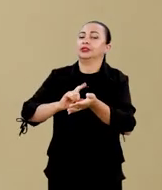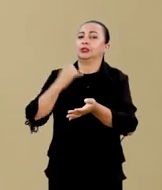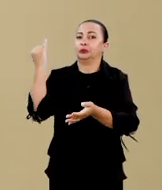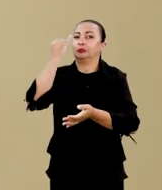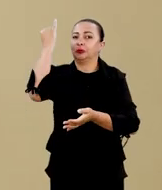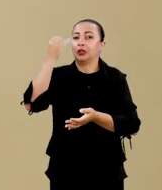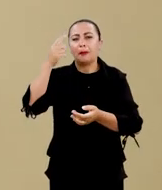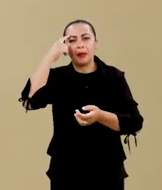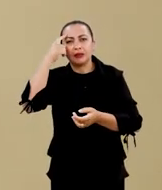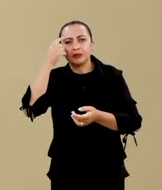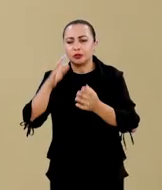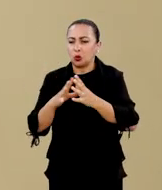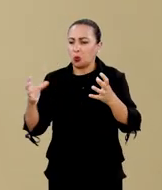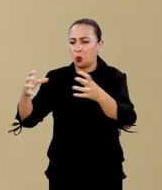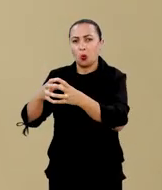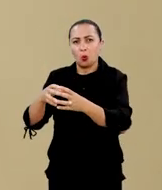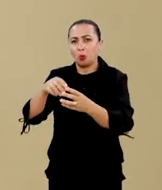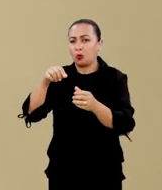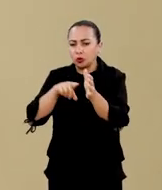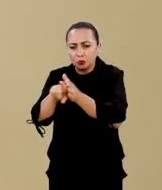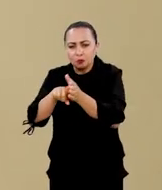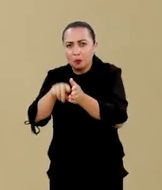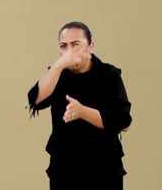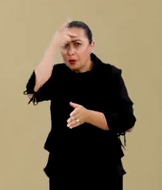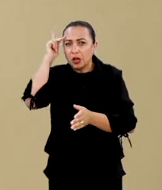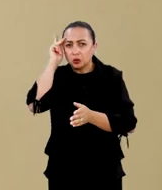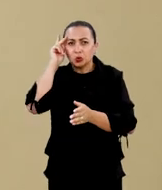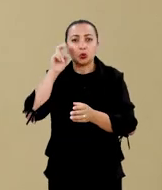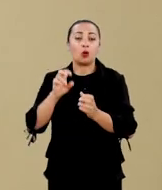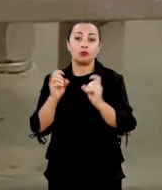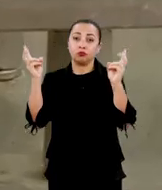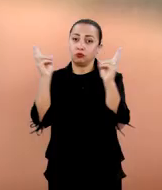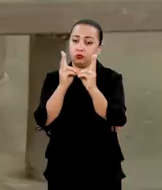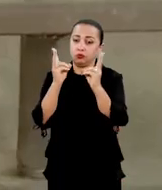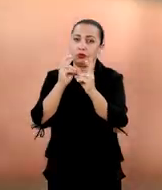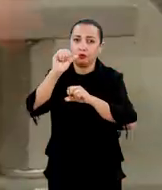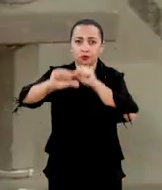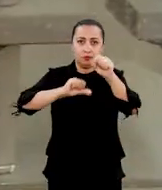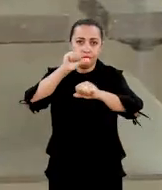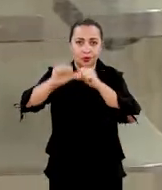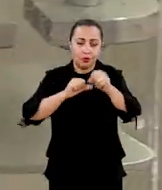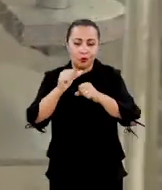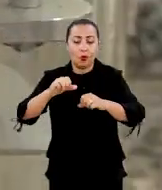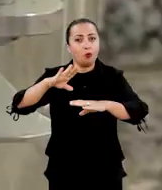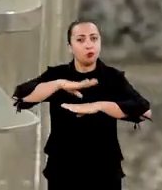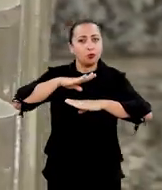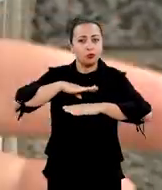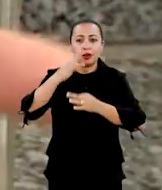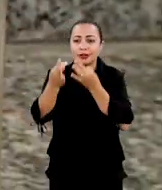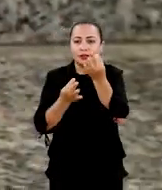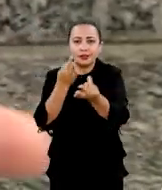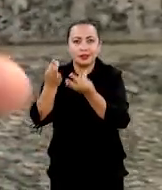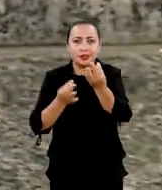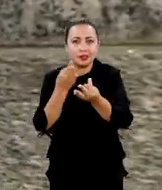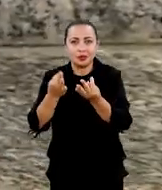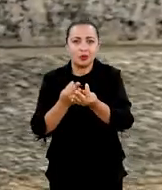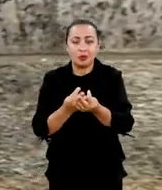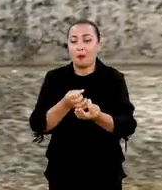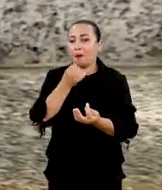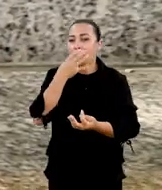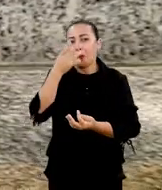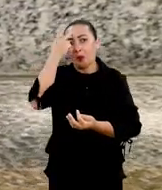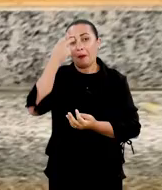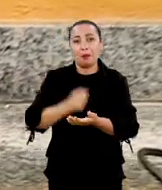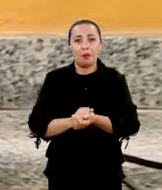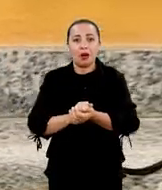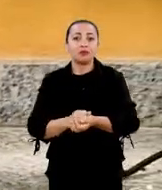um grupo de cientistas da Universidade Federal do Rio Grande do Norte desenvolveu uma forma de tratamento alternativa para